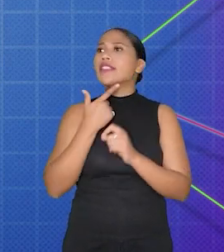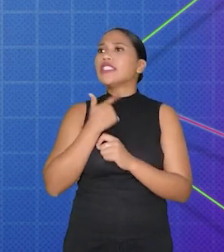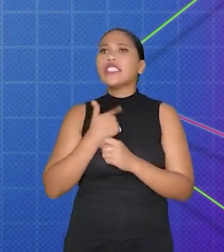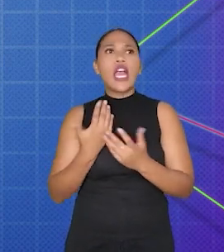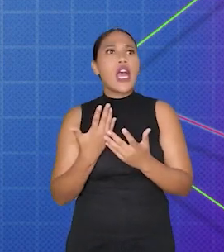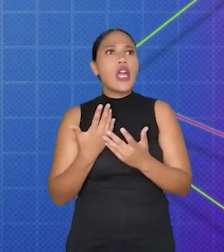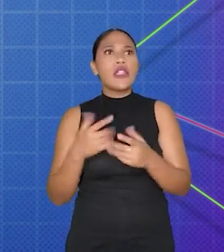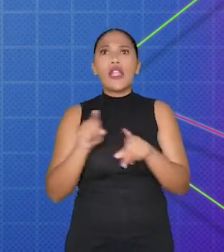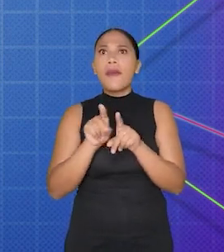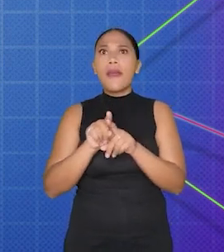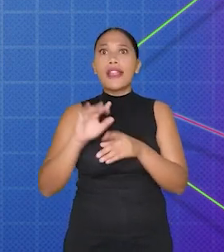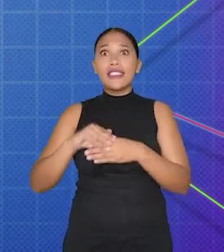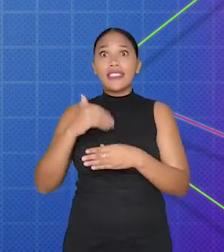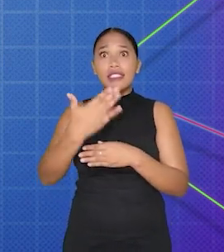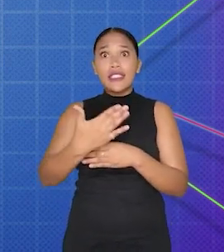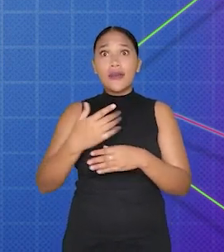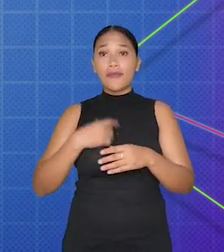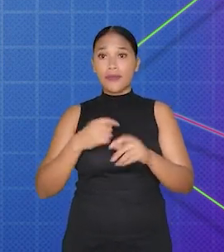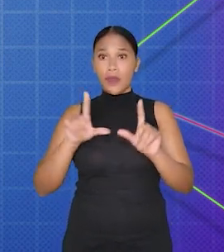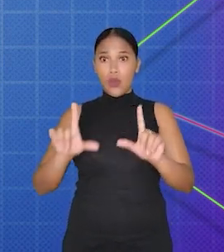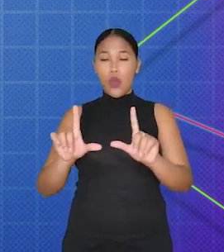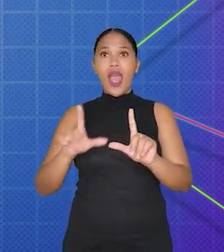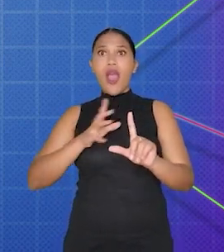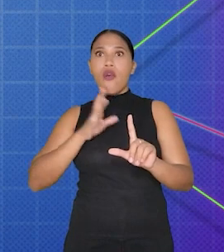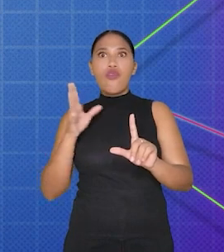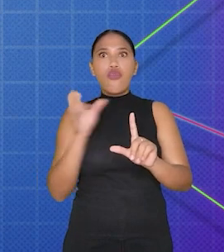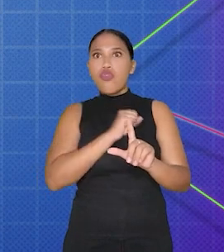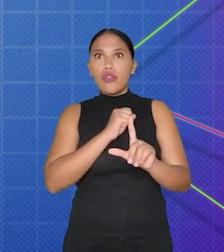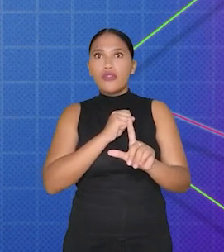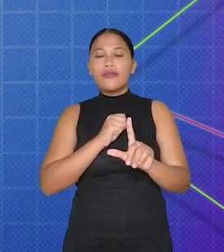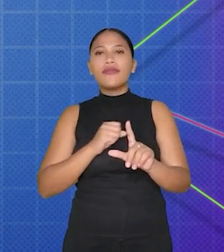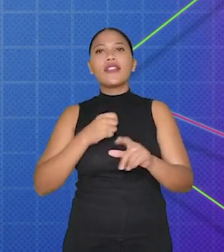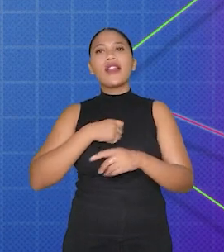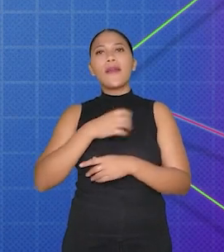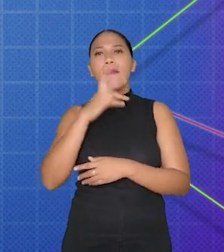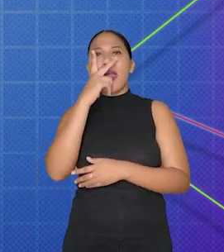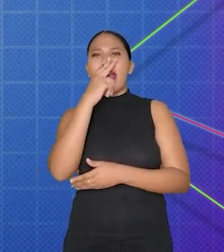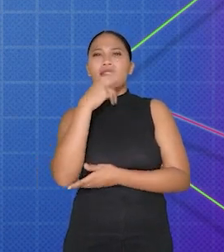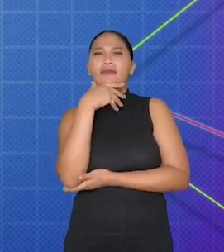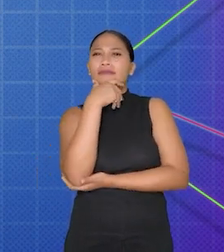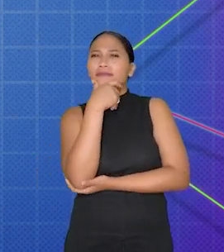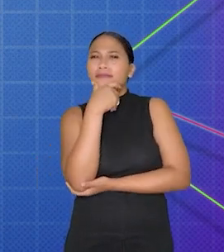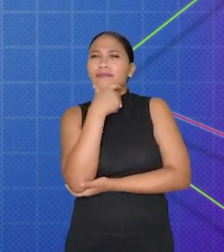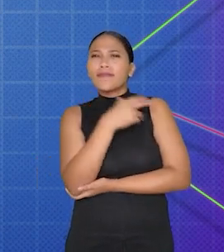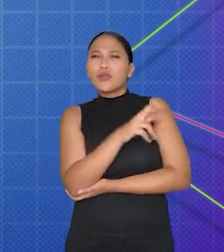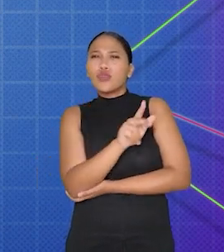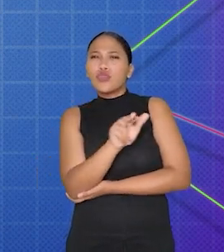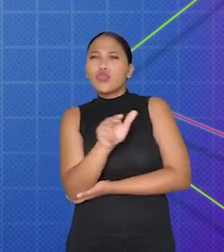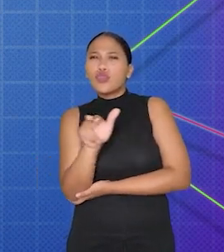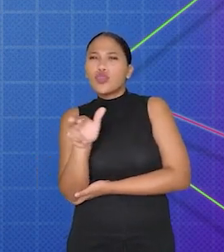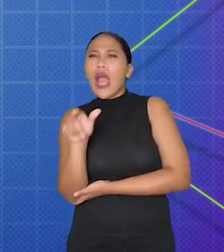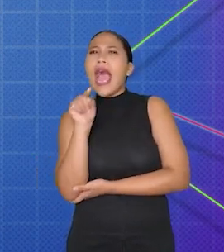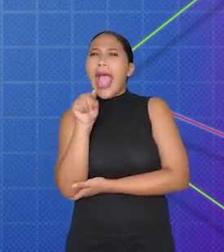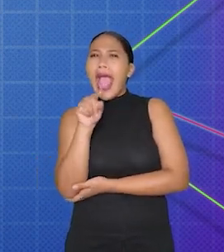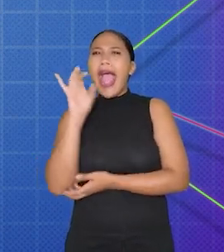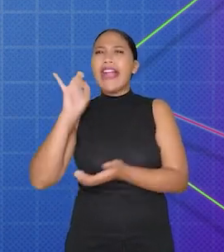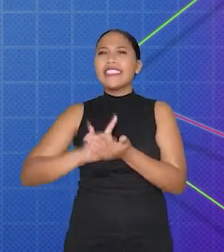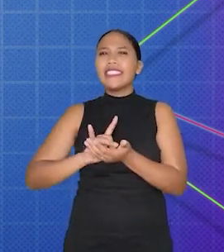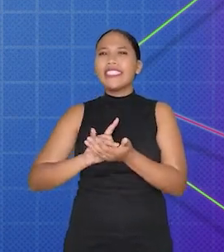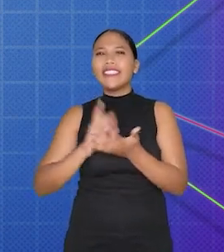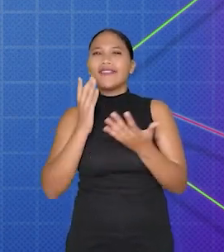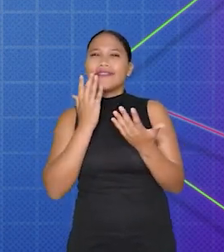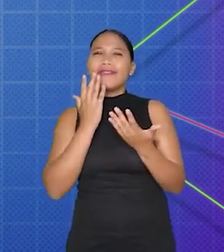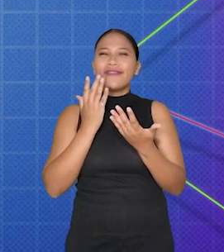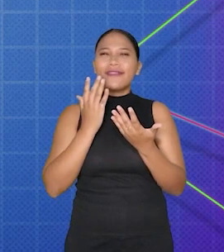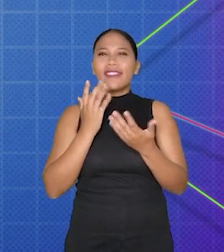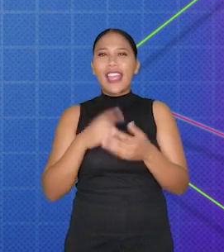efeito desejado e, em seguida, exibi-los em rápida sucessão para criar a ilusão de um movimento fluido e realista. Os